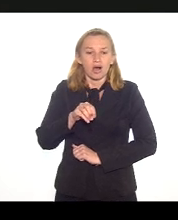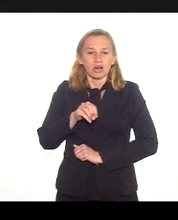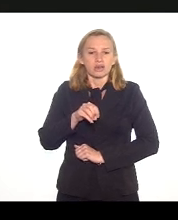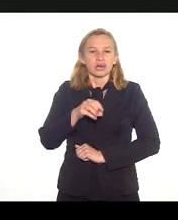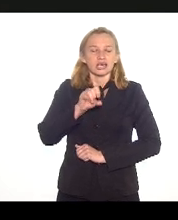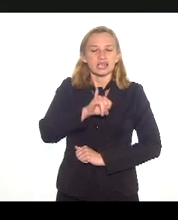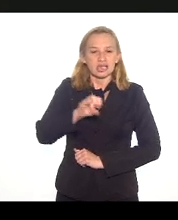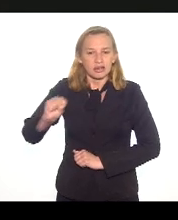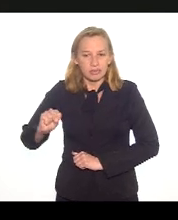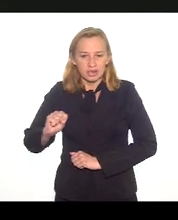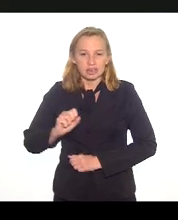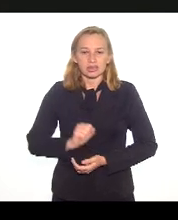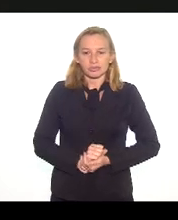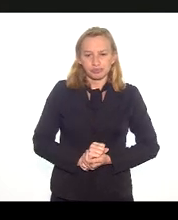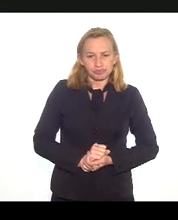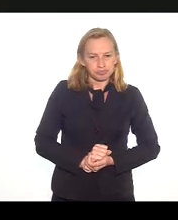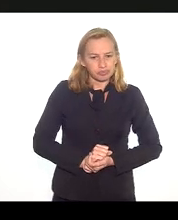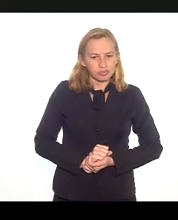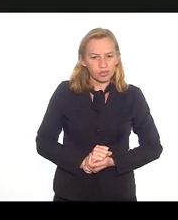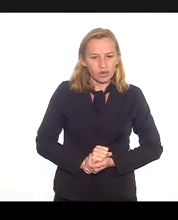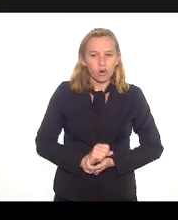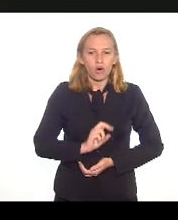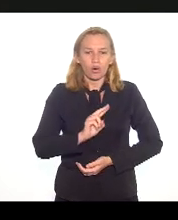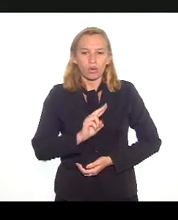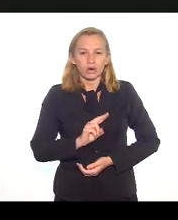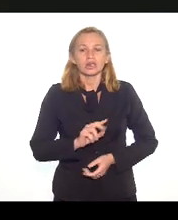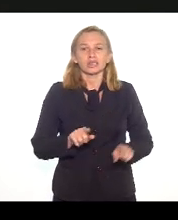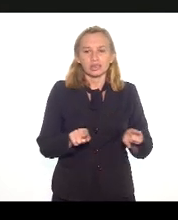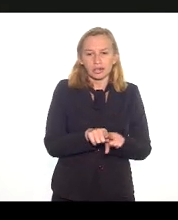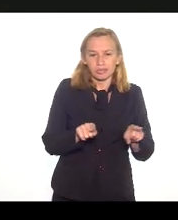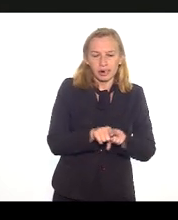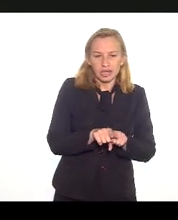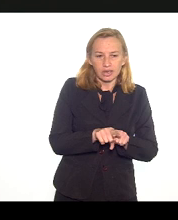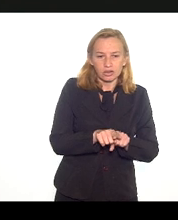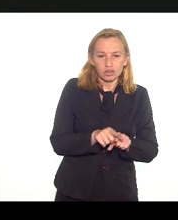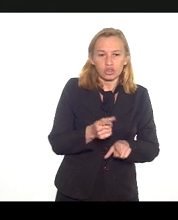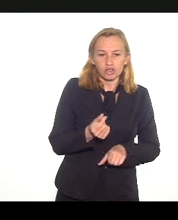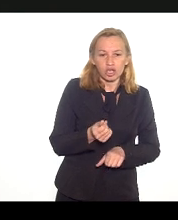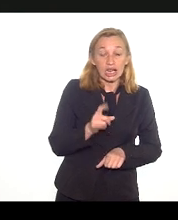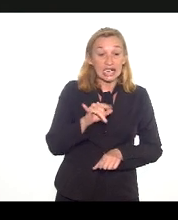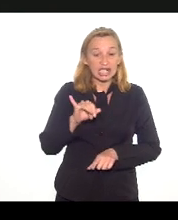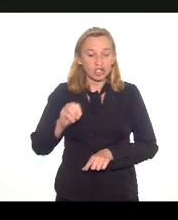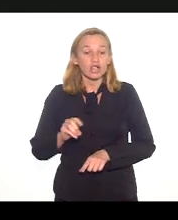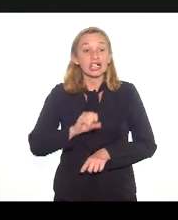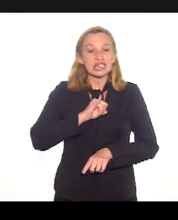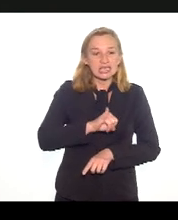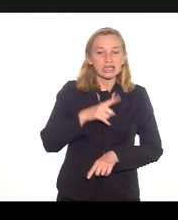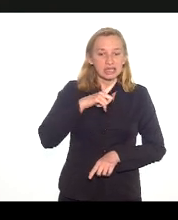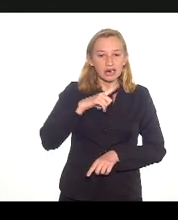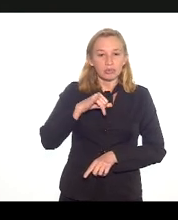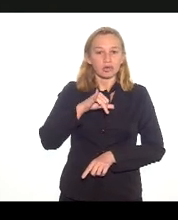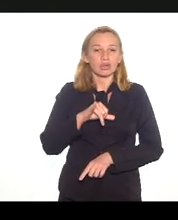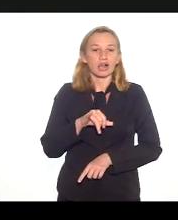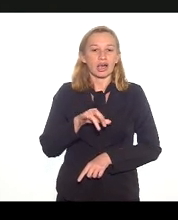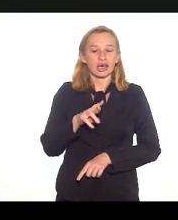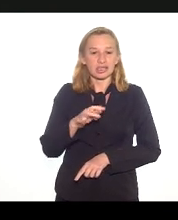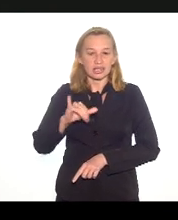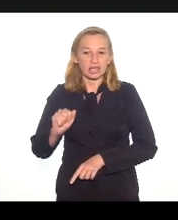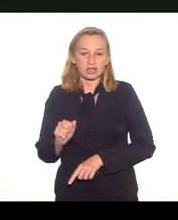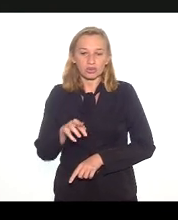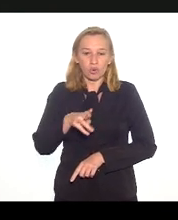Por que nós estamos em 13º no ICMS, 18º na receita corrente líquida, se a gente tem uma receita como o royalties do petróleo?